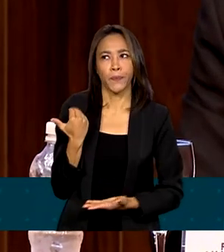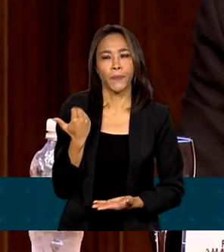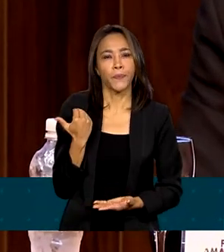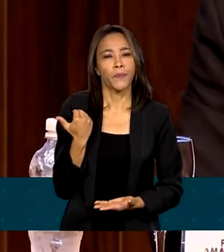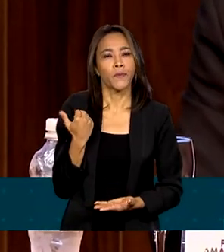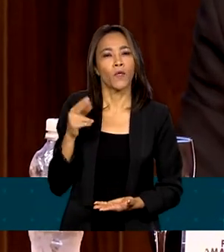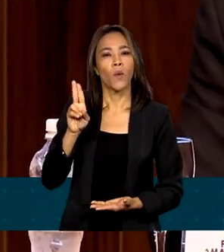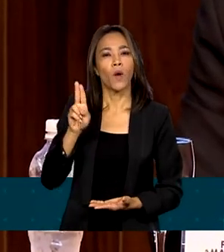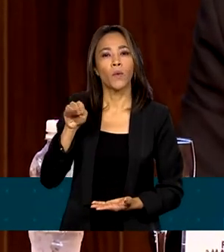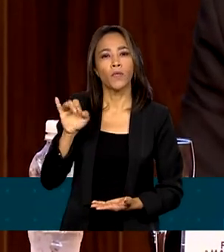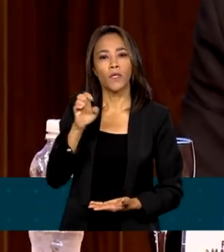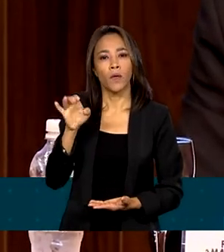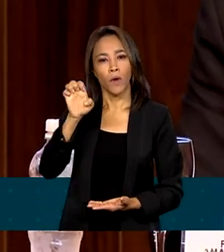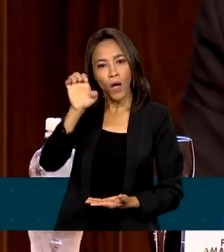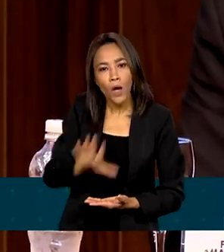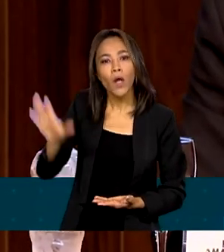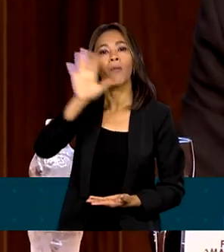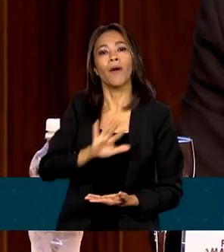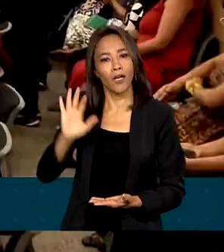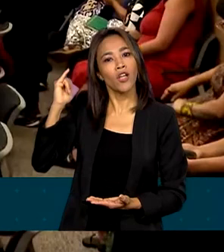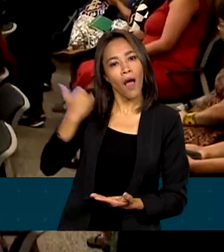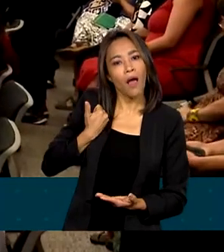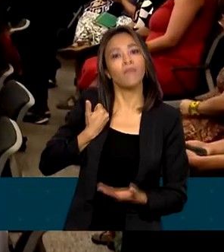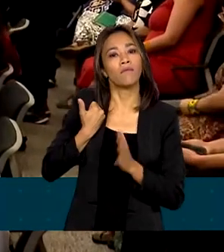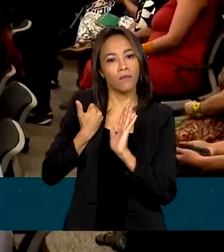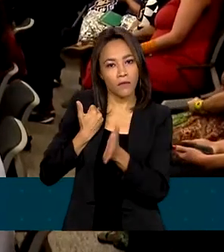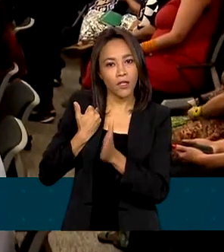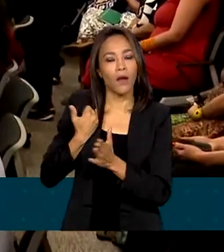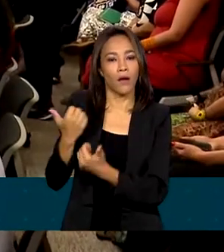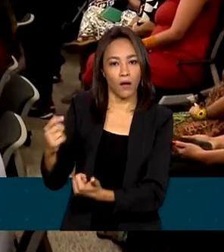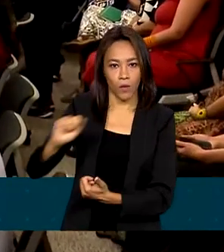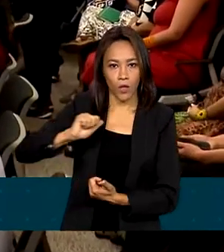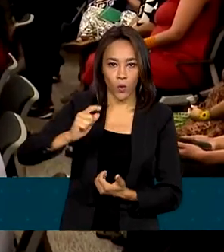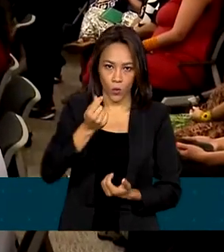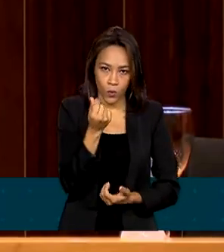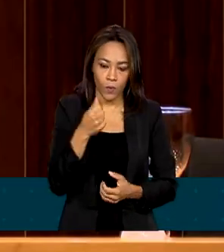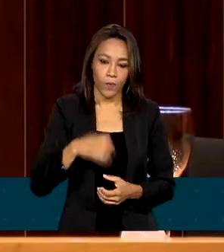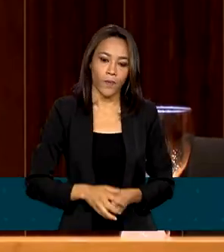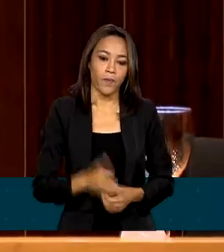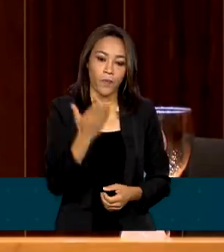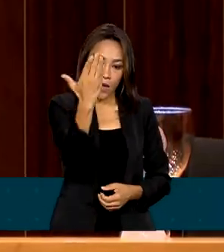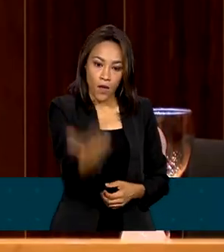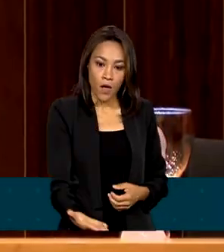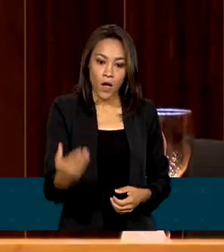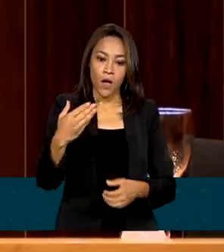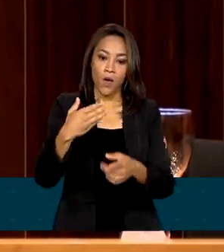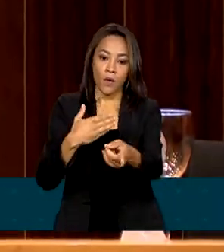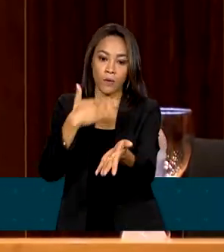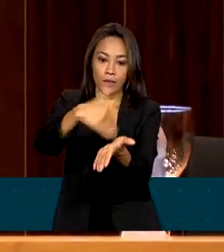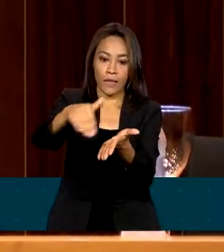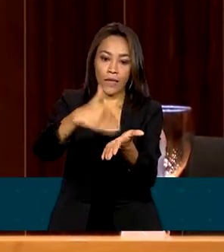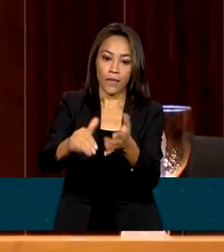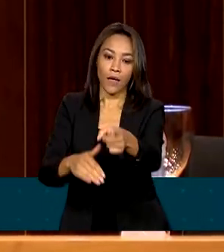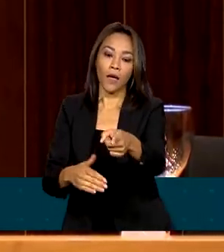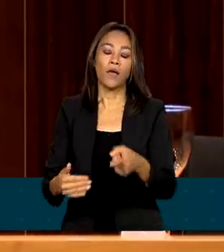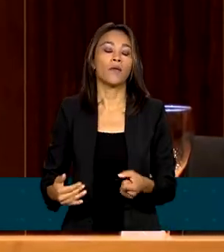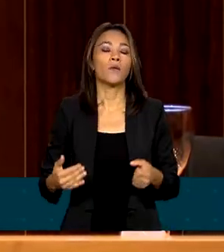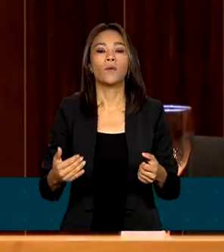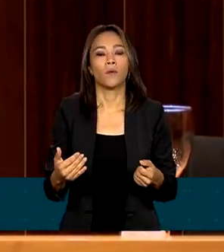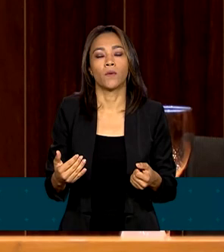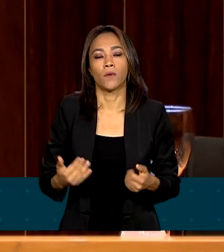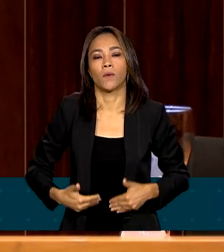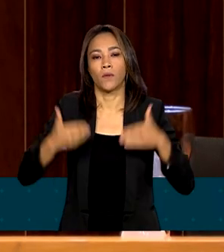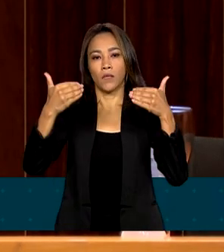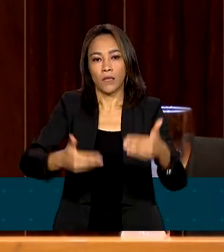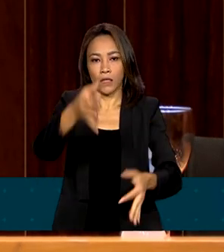com a União Europeia, também uma sinalização. Durante a reunião, o secretário executivo do Ministério da Justiça e Segurança